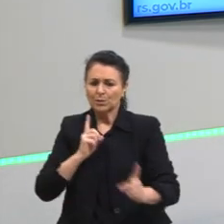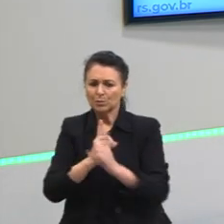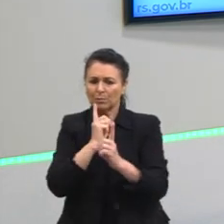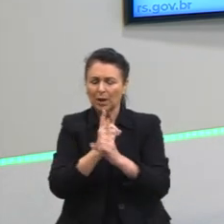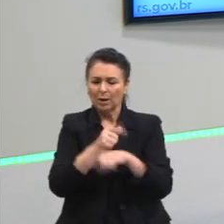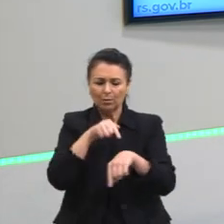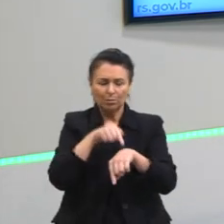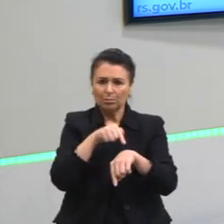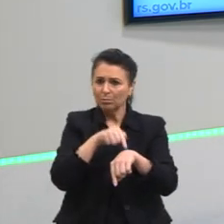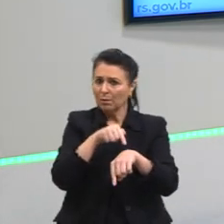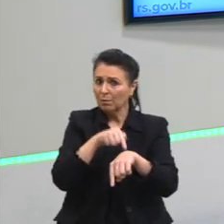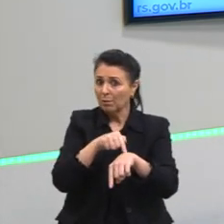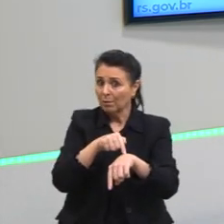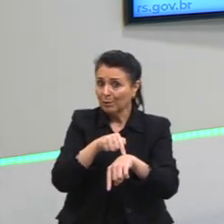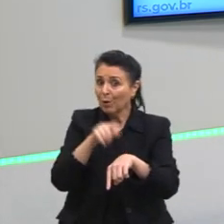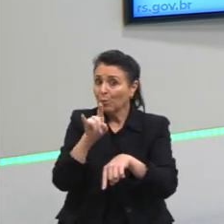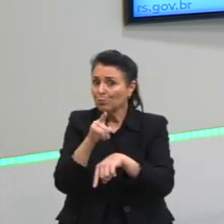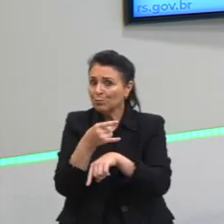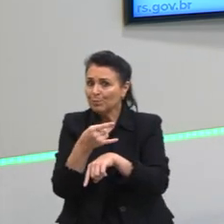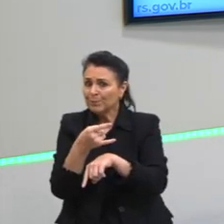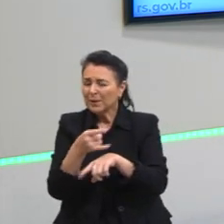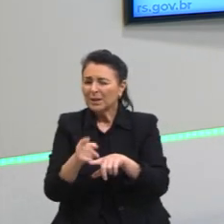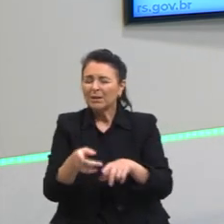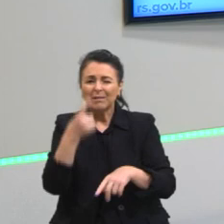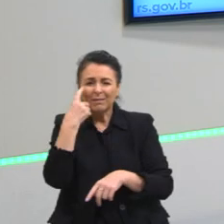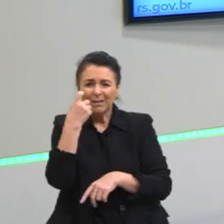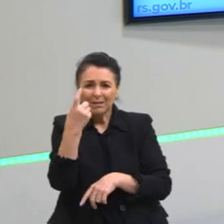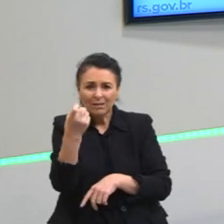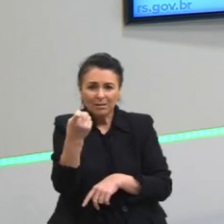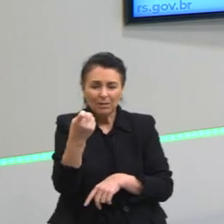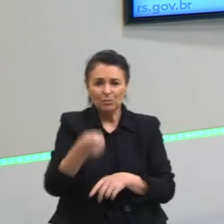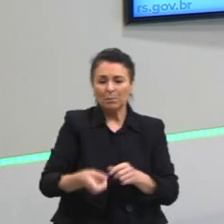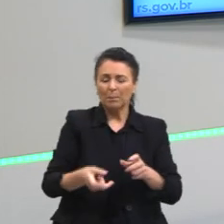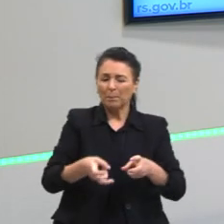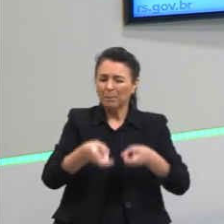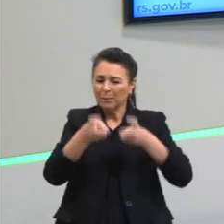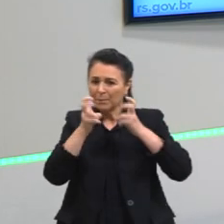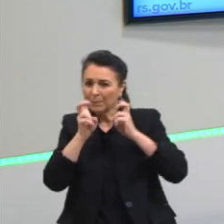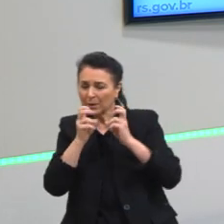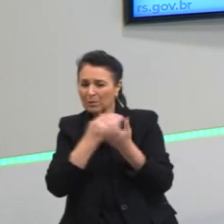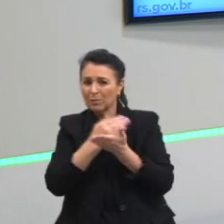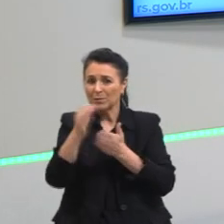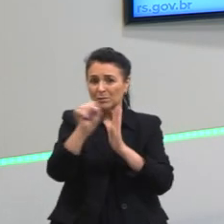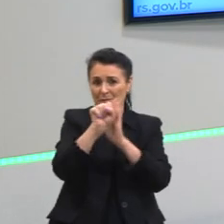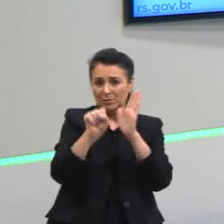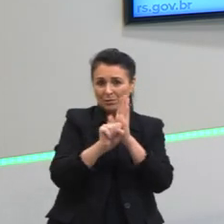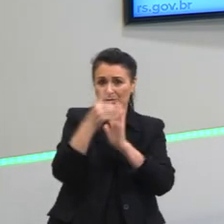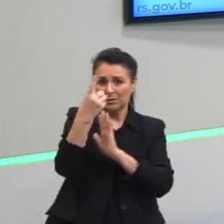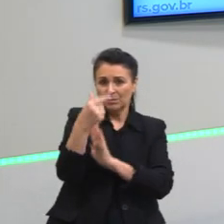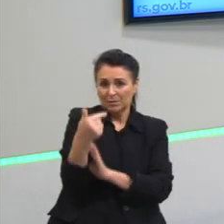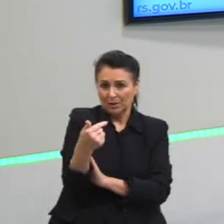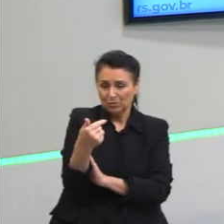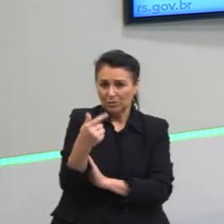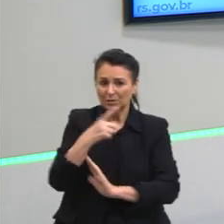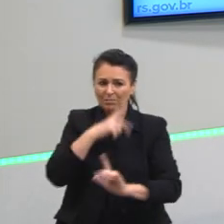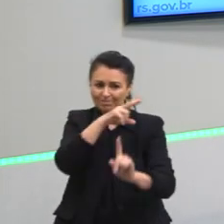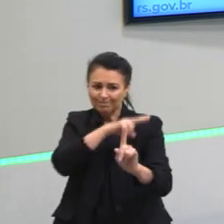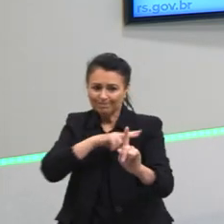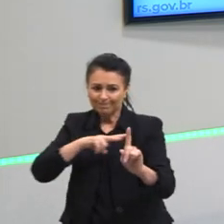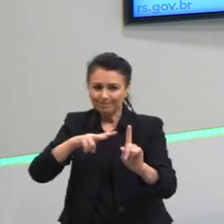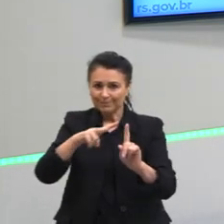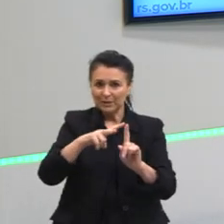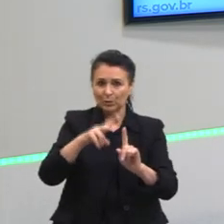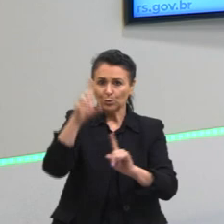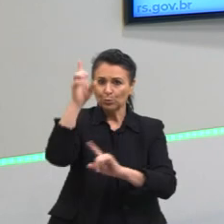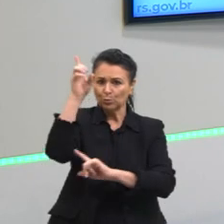hora, mas é interessante que a gente vê que já no início do século XVII, mesmo tendo essa concepção do direito divino